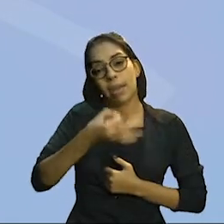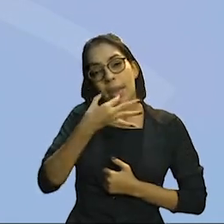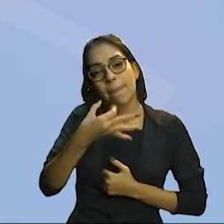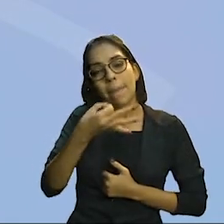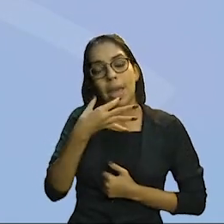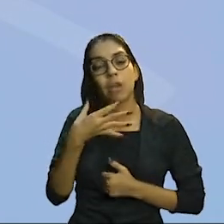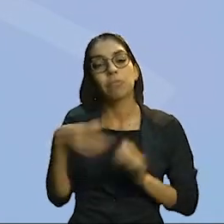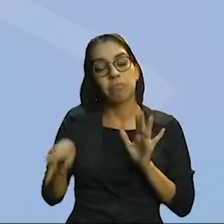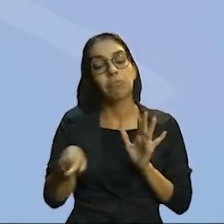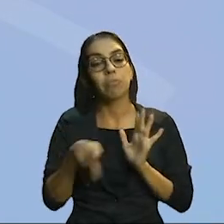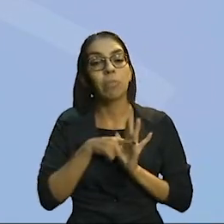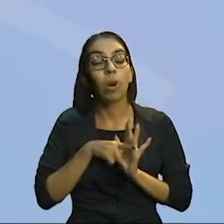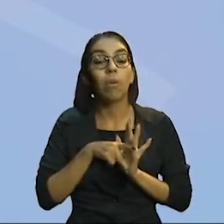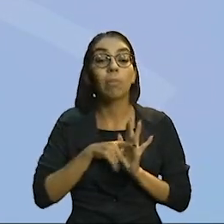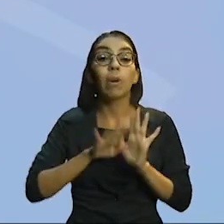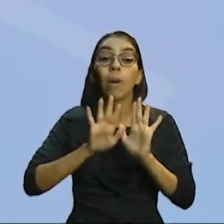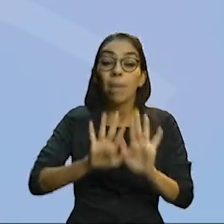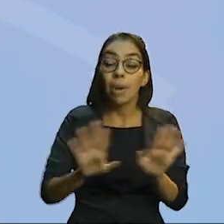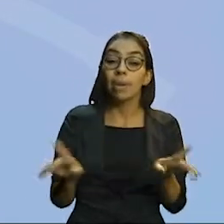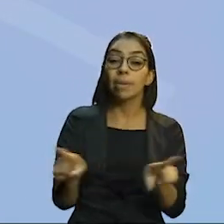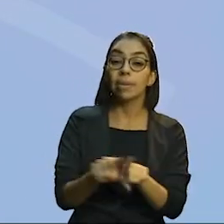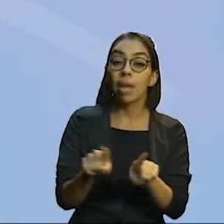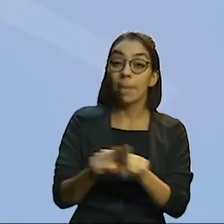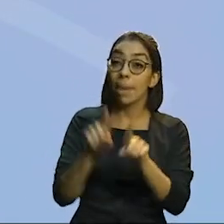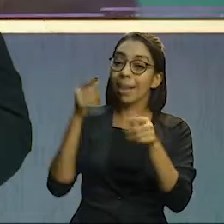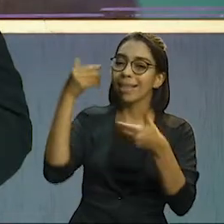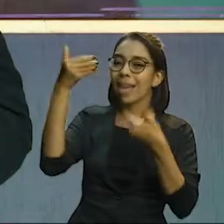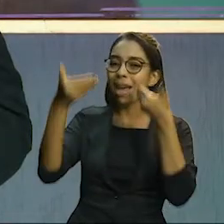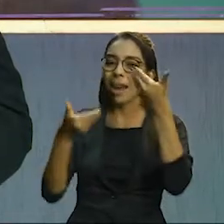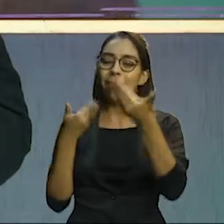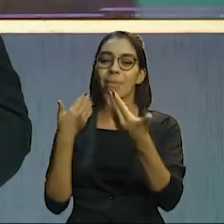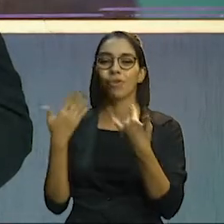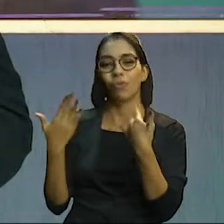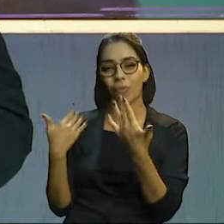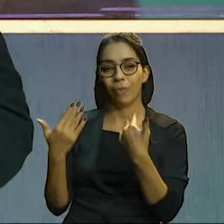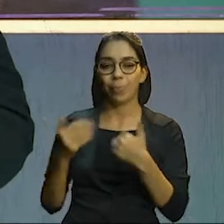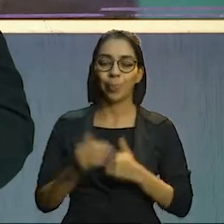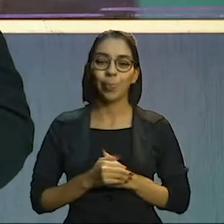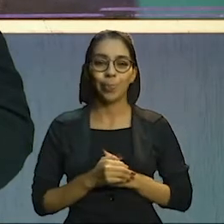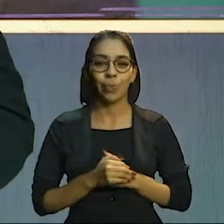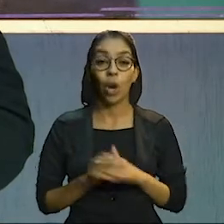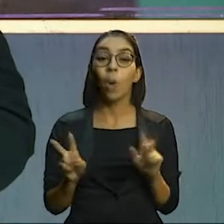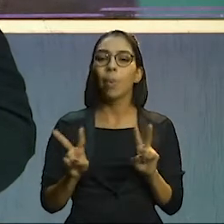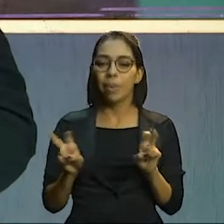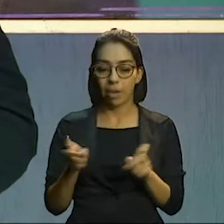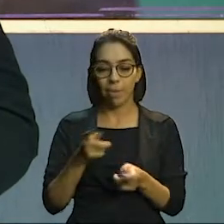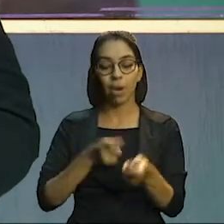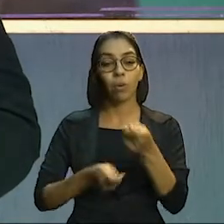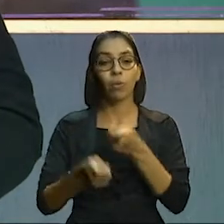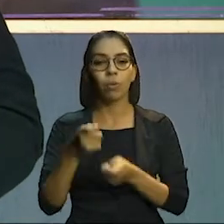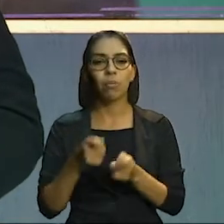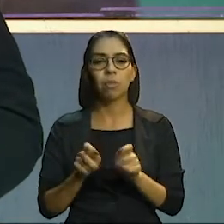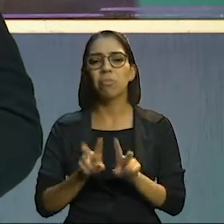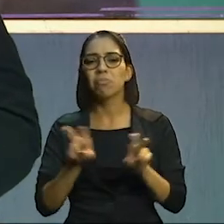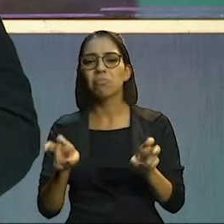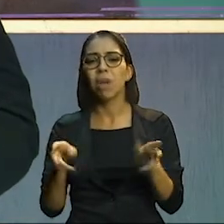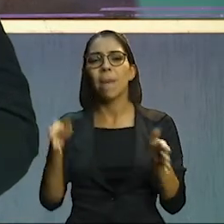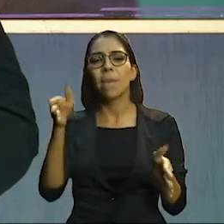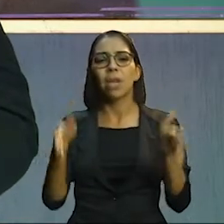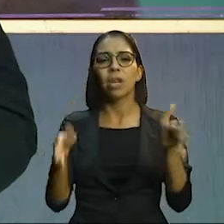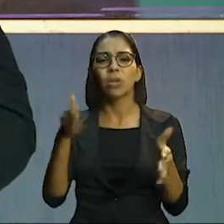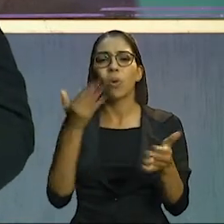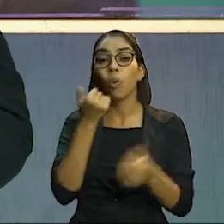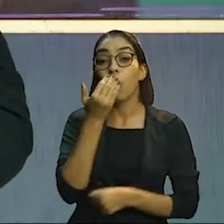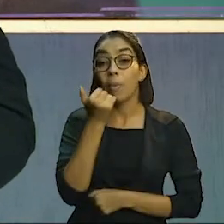maioria, mas também na forma de terapia. Ainda falando sobre economia, o segmento de alimentação fora do lar